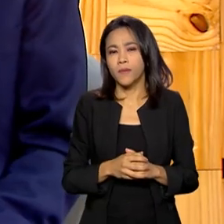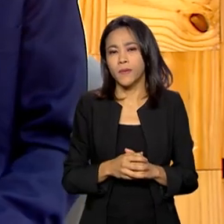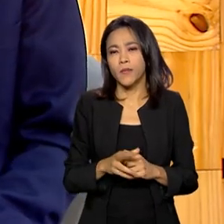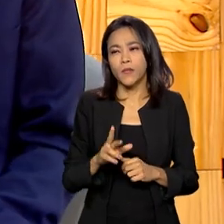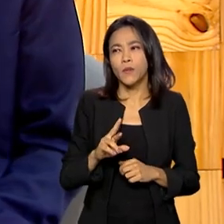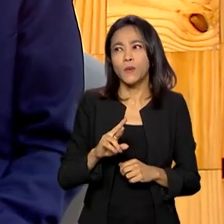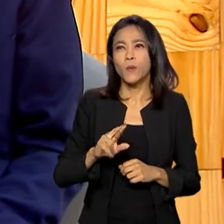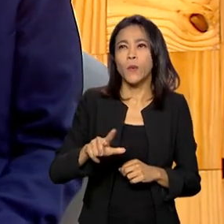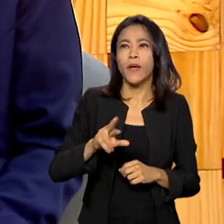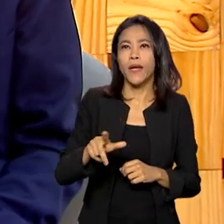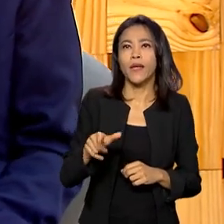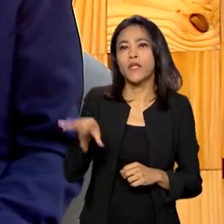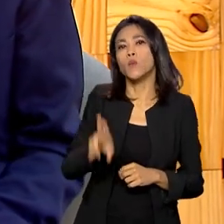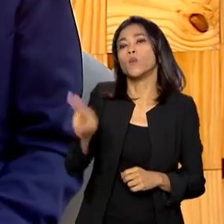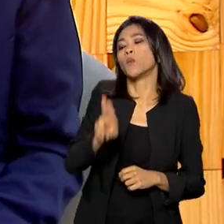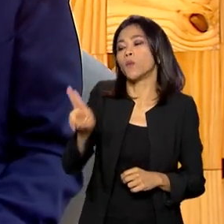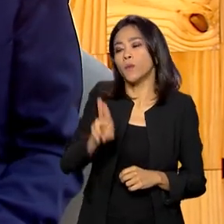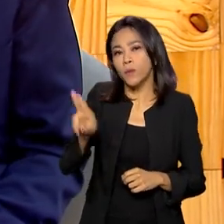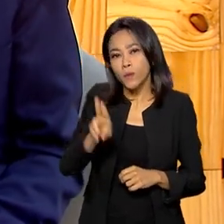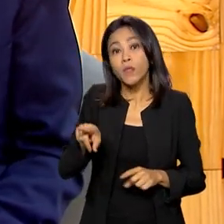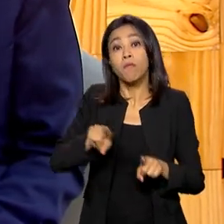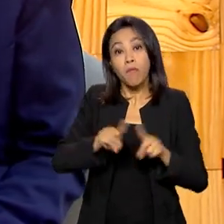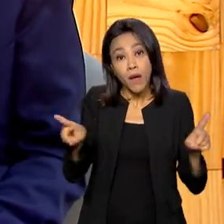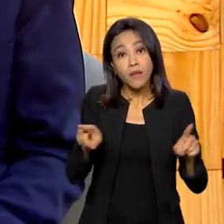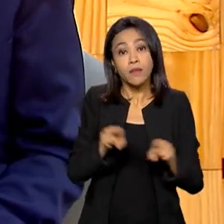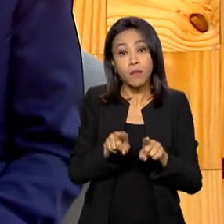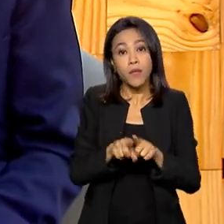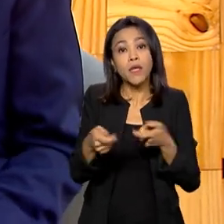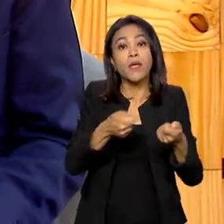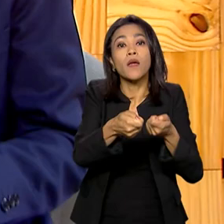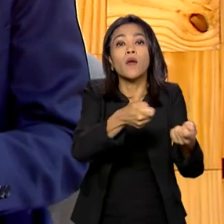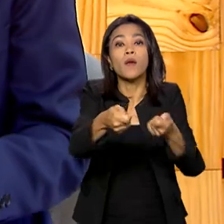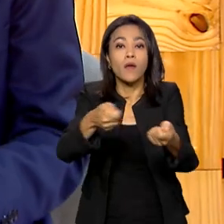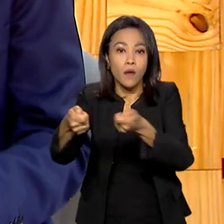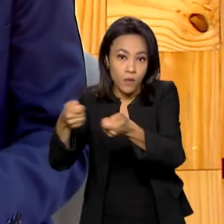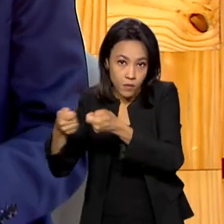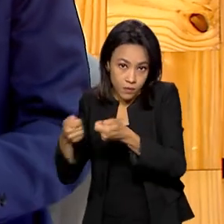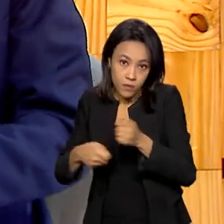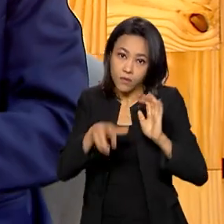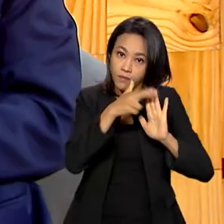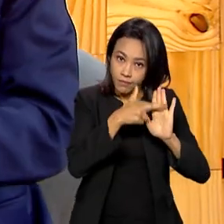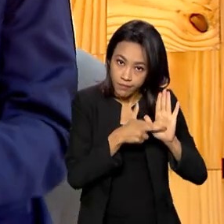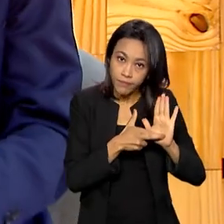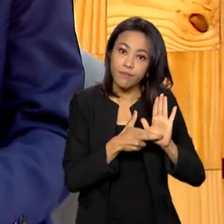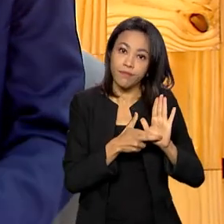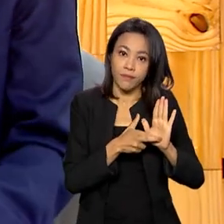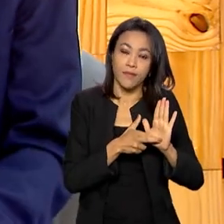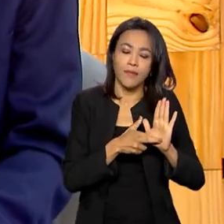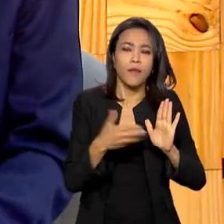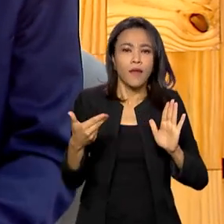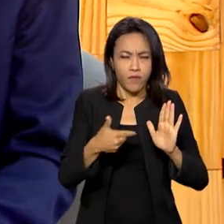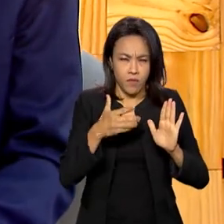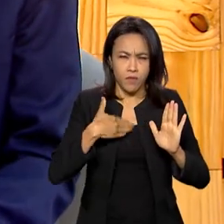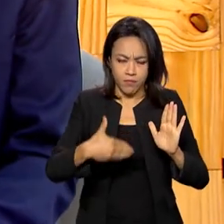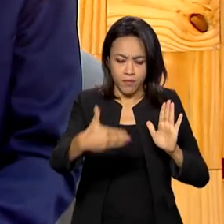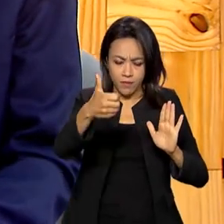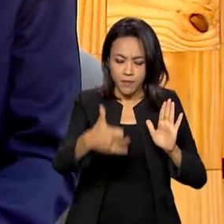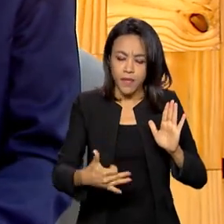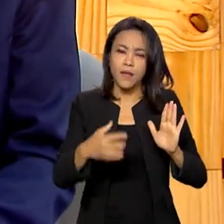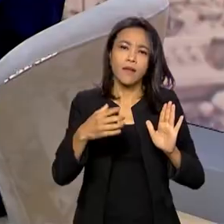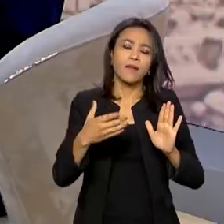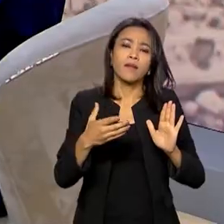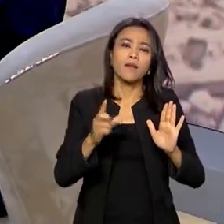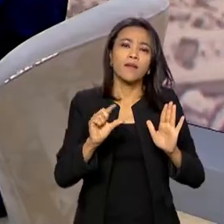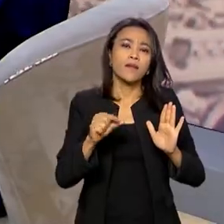uma entidade que utiliza, mas uma entidade que regula também. A gente vai falar um pouquinho, então, a partir de agora, sobre essa prerrogativa